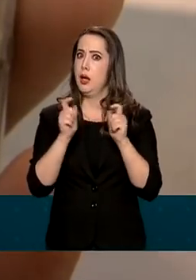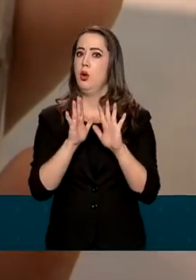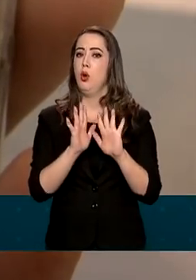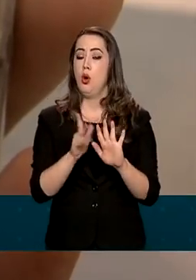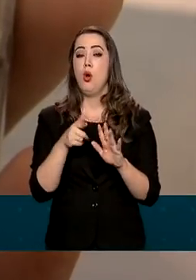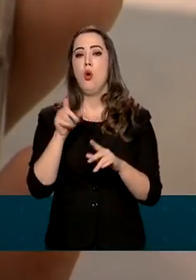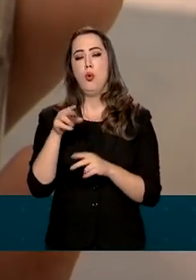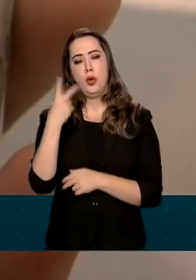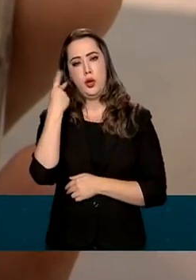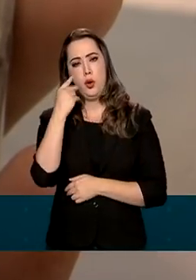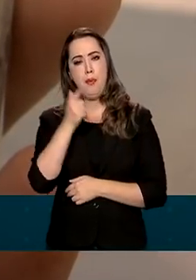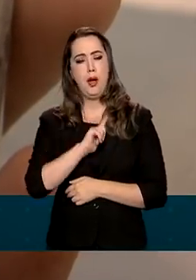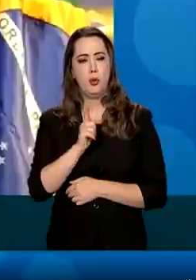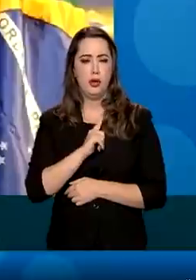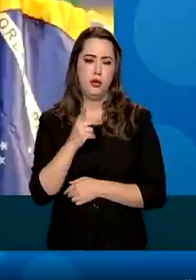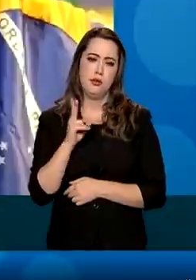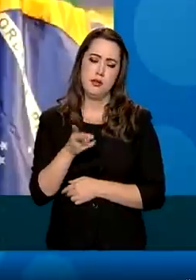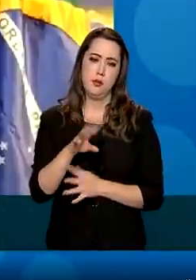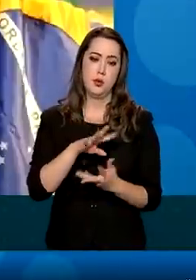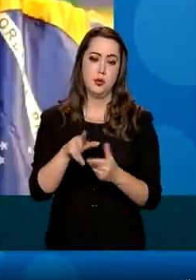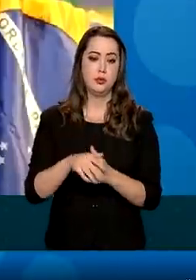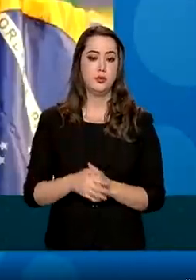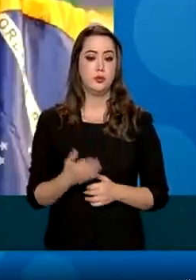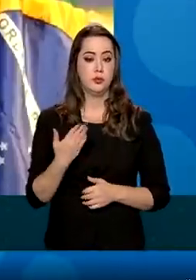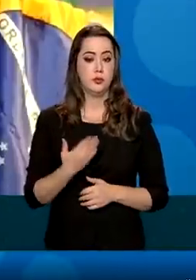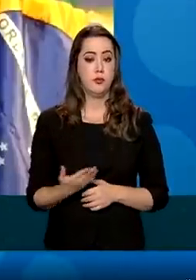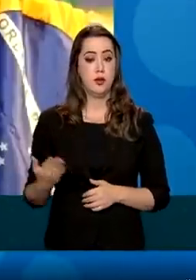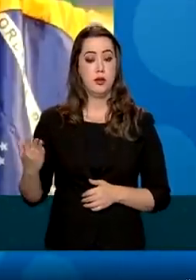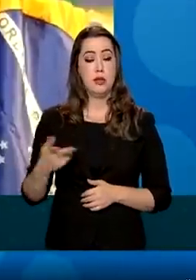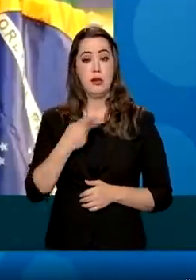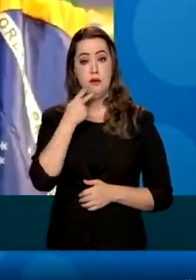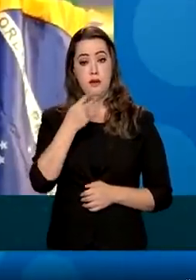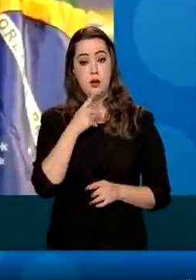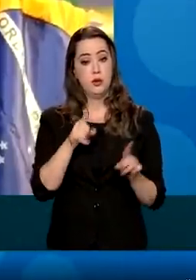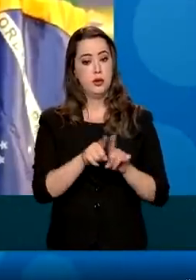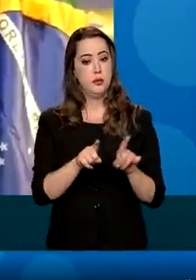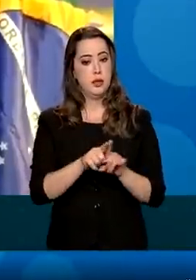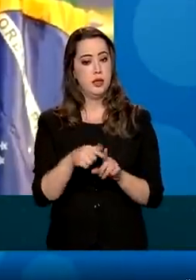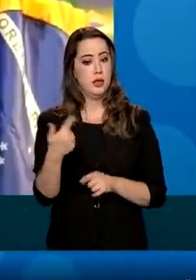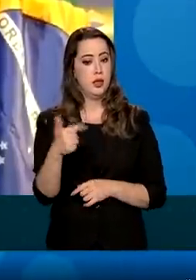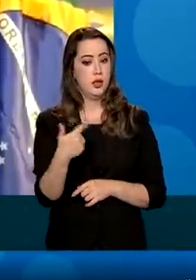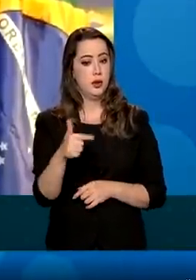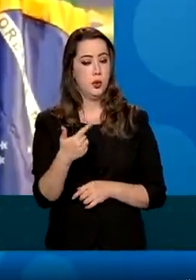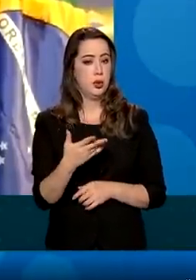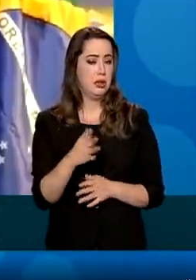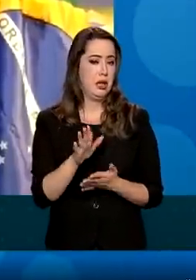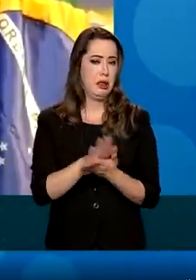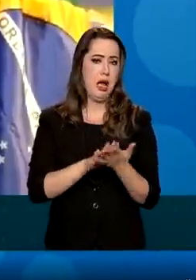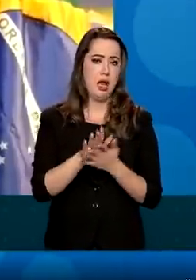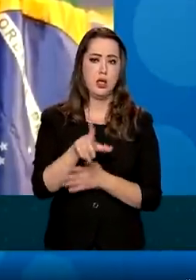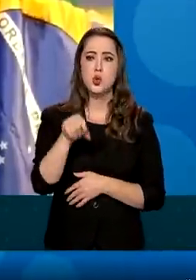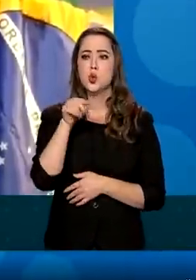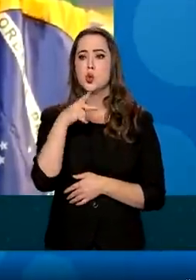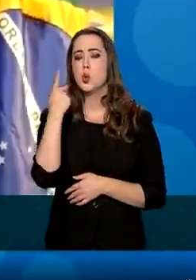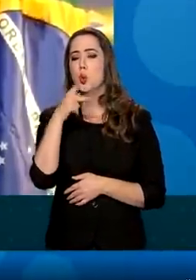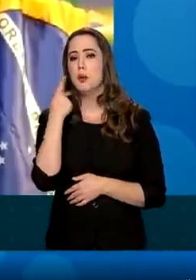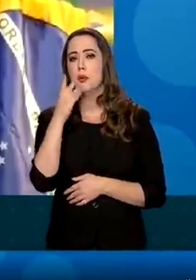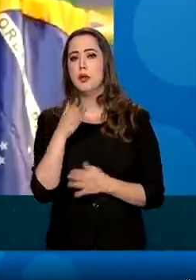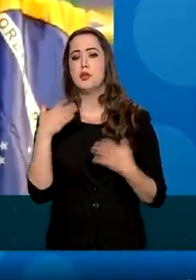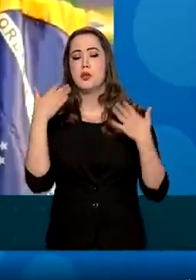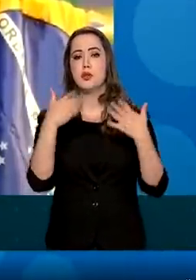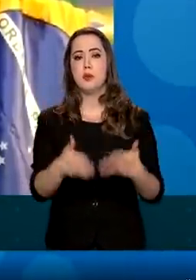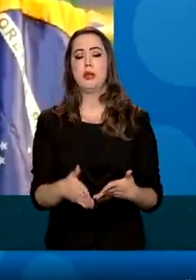em leilões desse tipo no mundo. Faria reafirmou ainda que não haverá critérios políticos na escolha dos